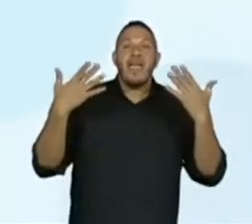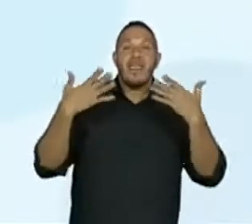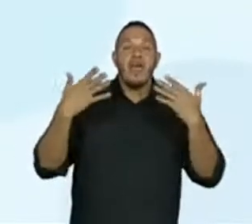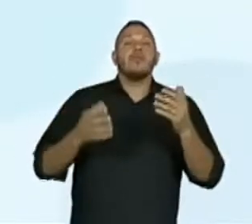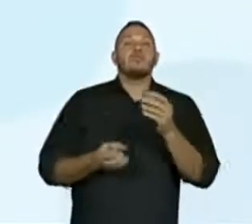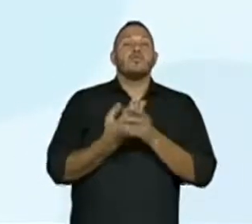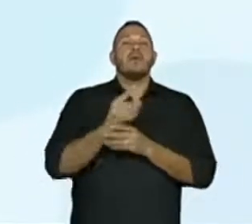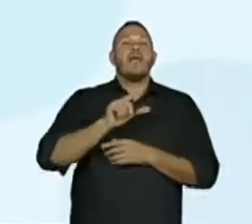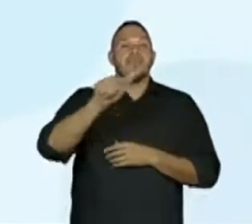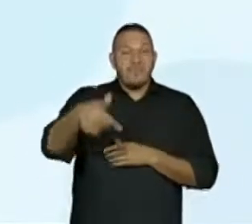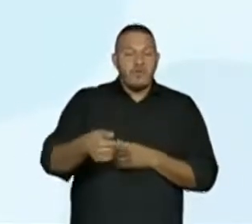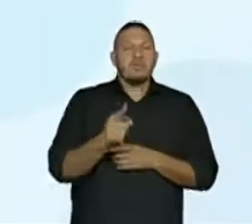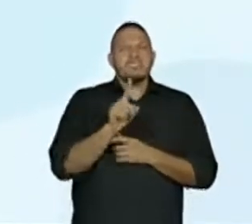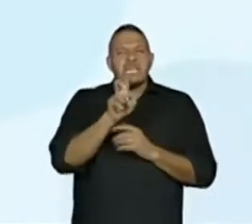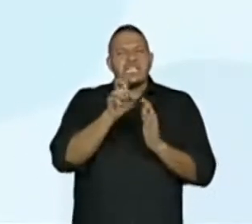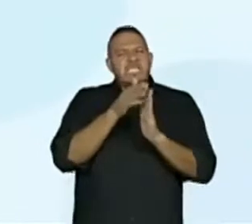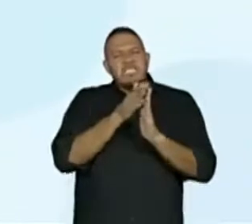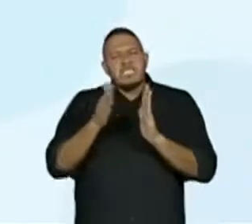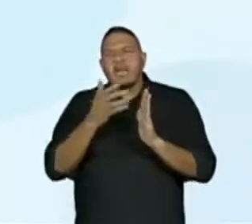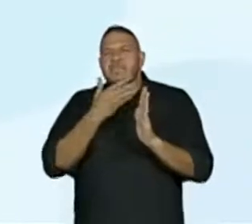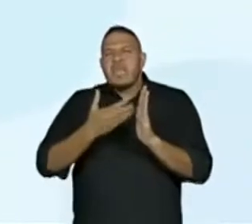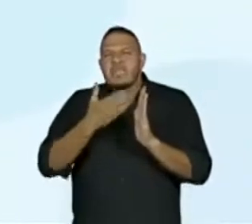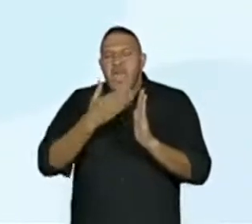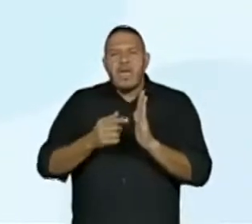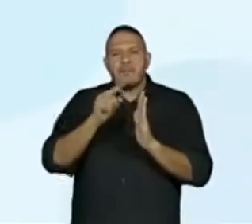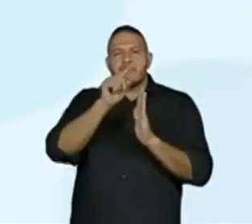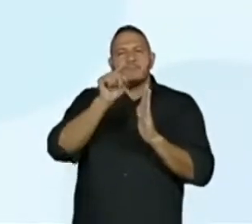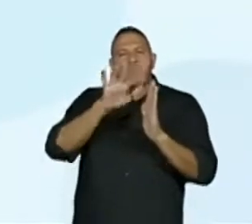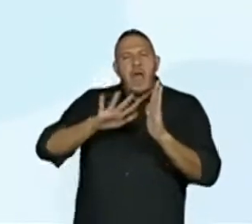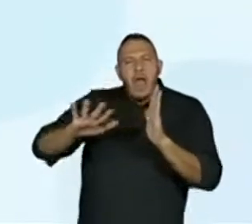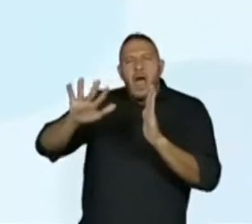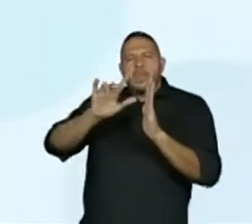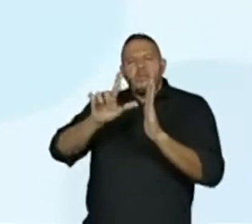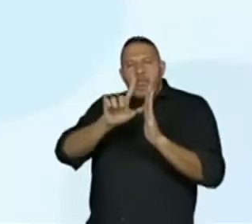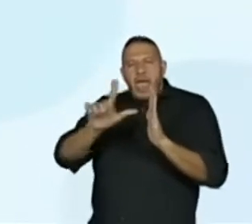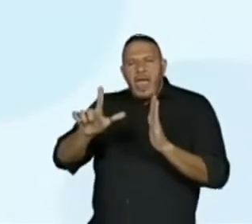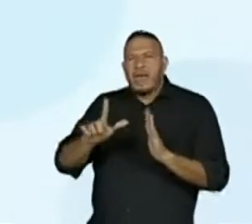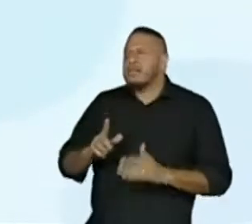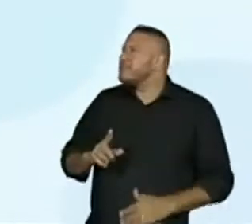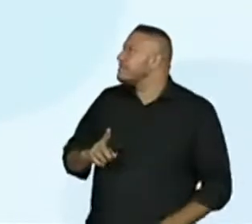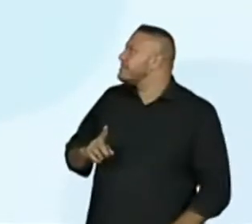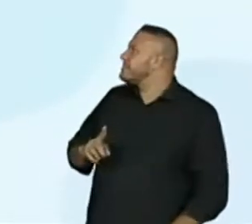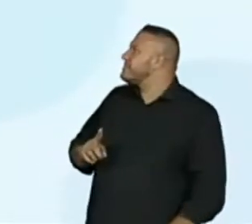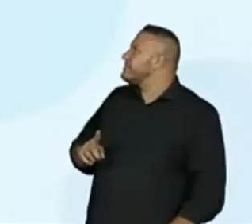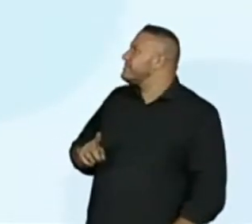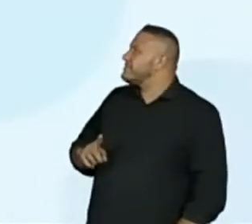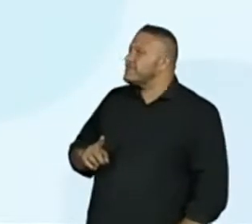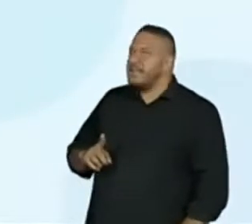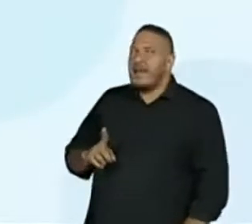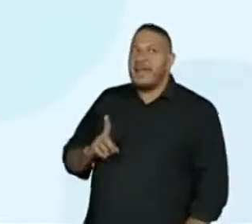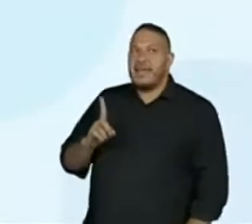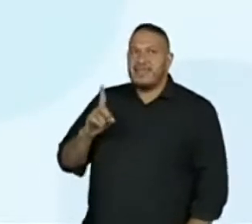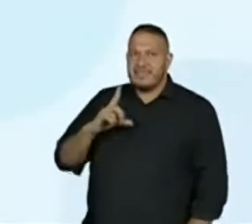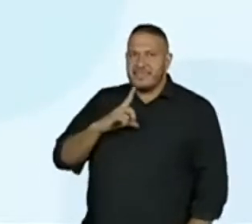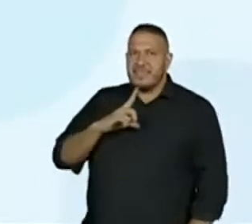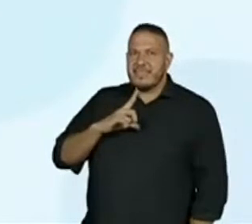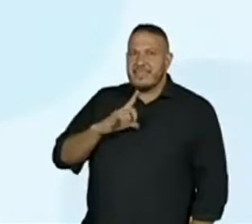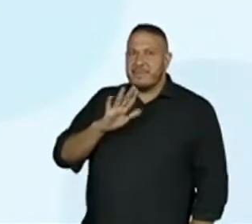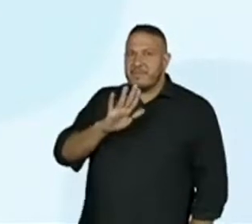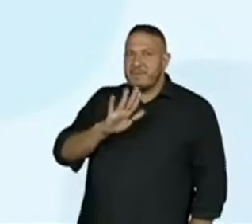quinzena de dezembro no lado leste ah temos uma indicação aqui vamos destacar então